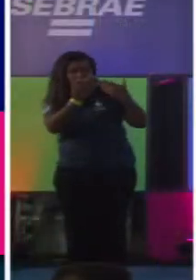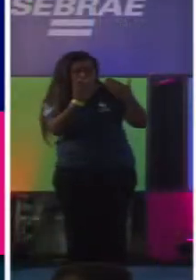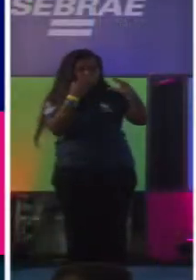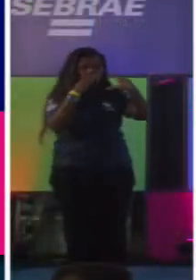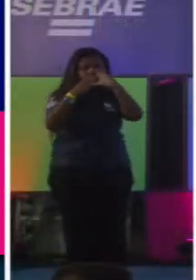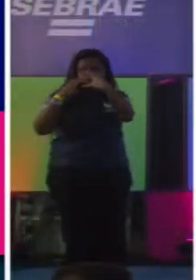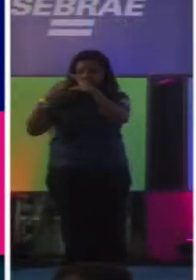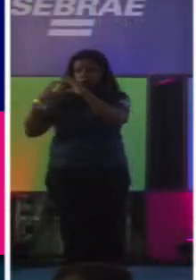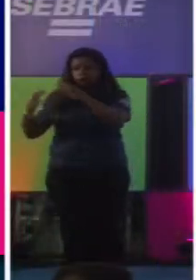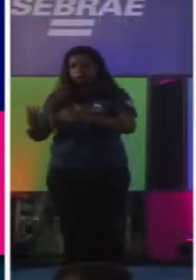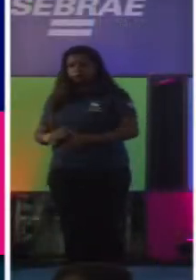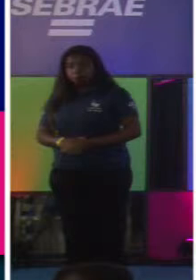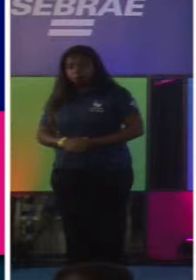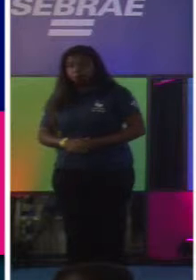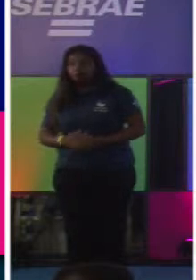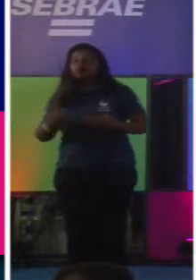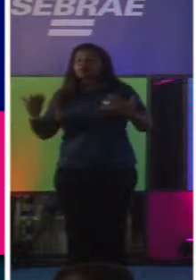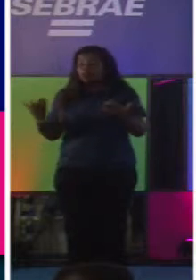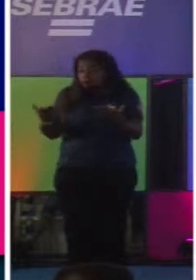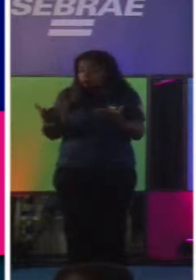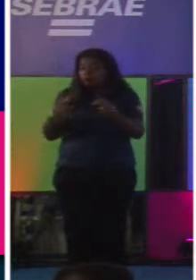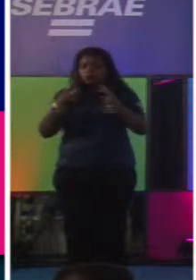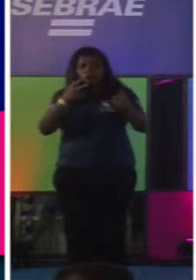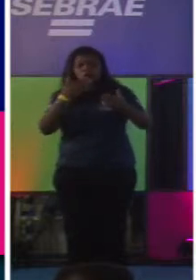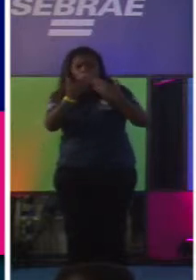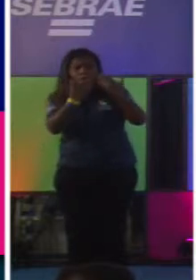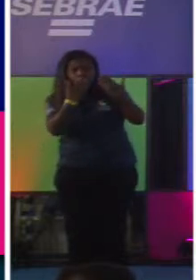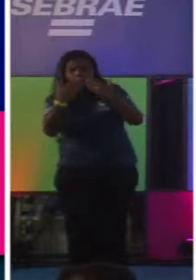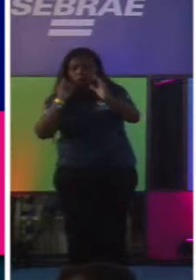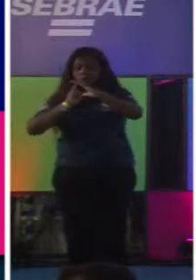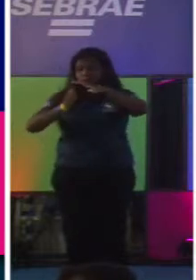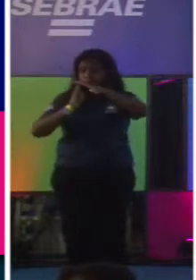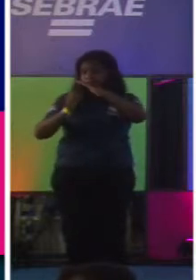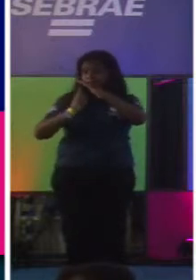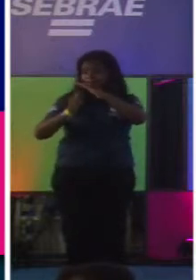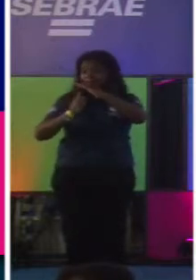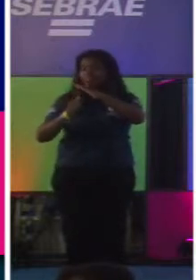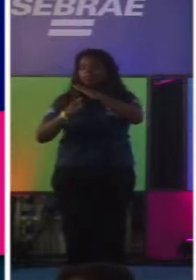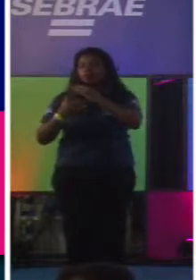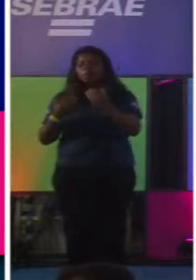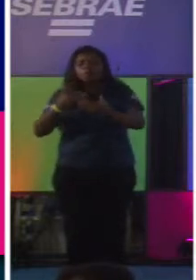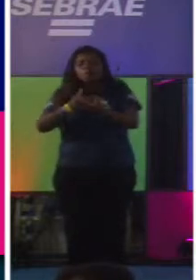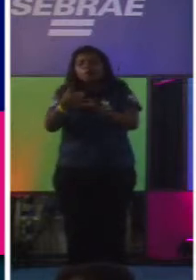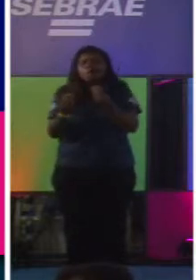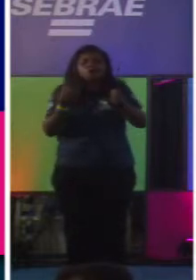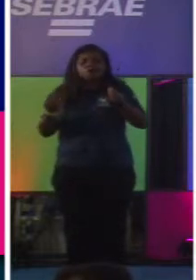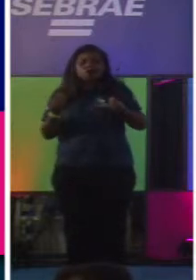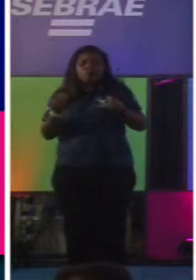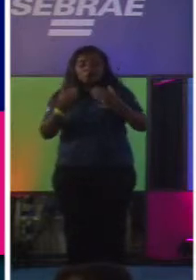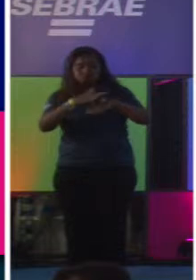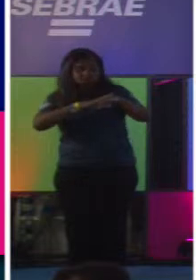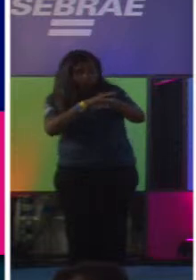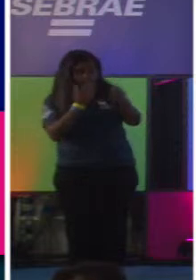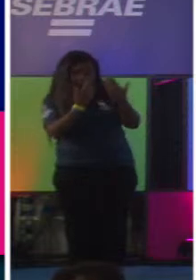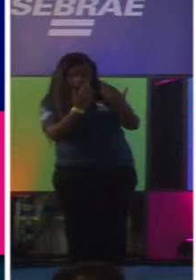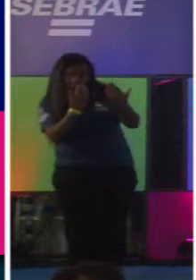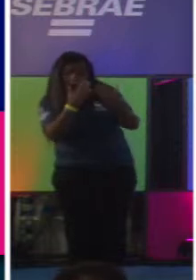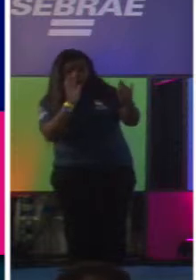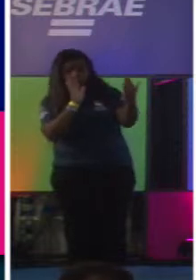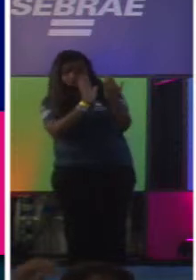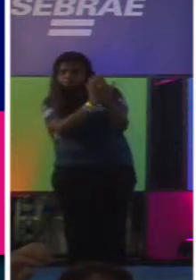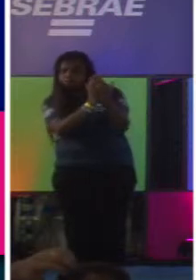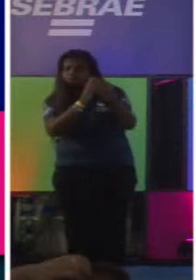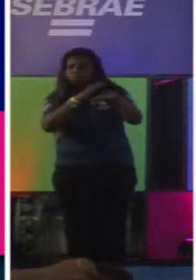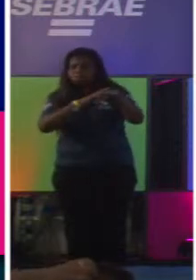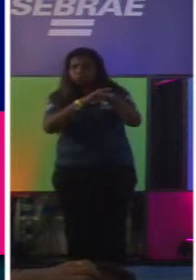início da ideia à startup, o processo, ele começa na conversa. E ele começa a partir dessa conversa a você entender.